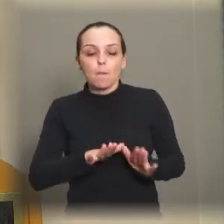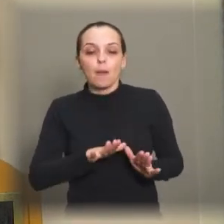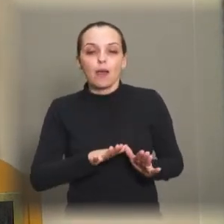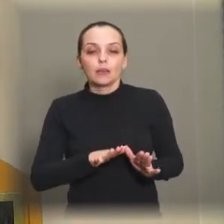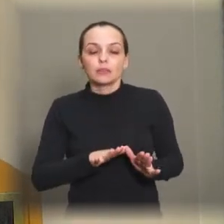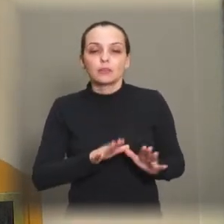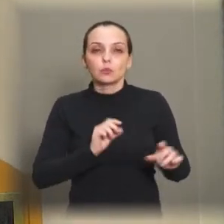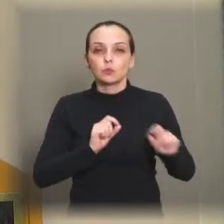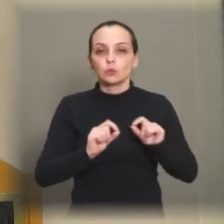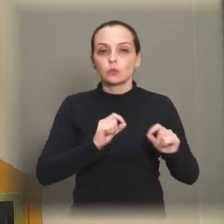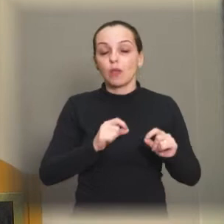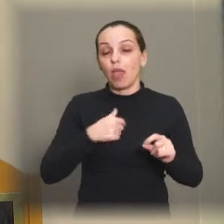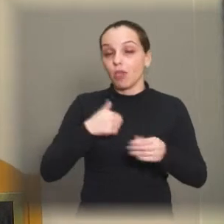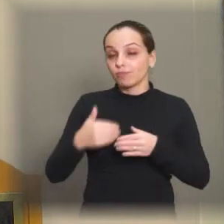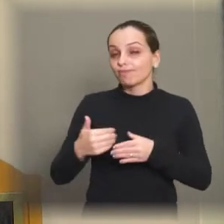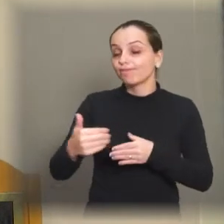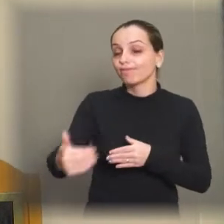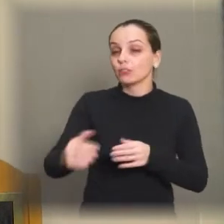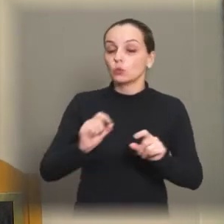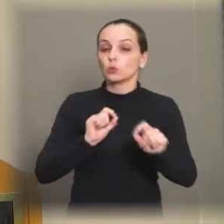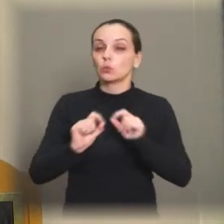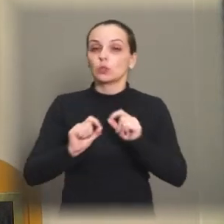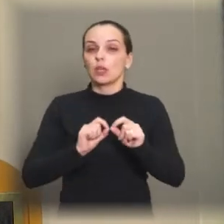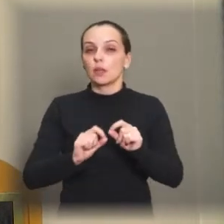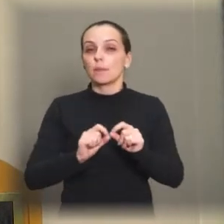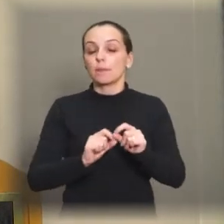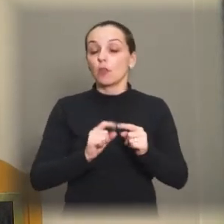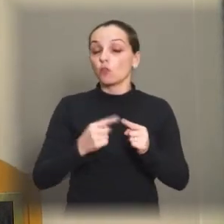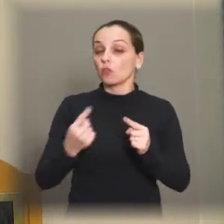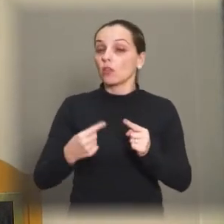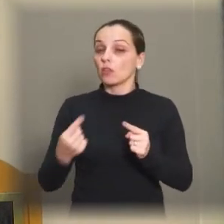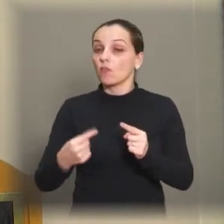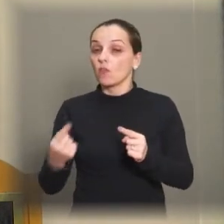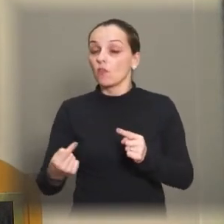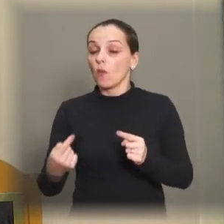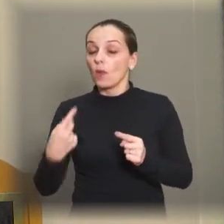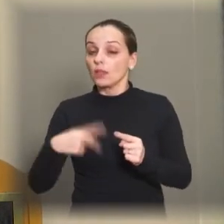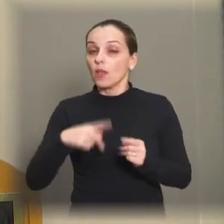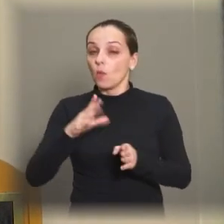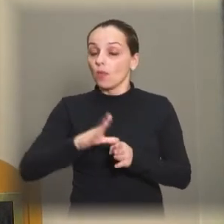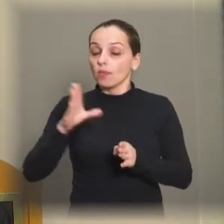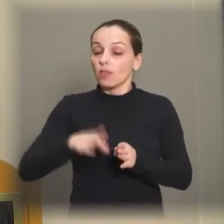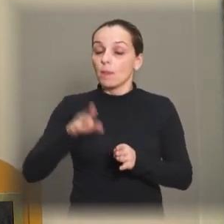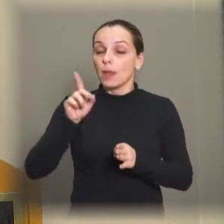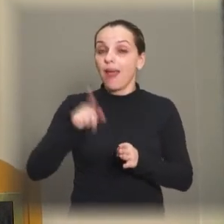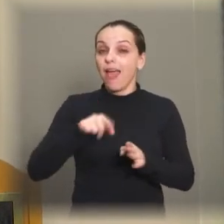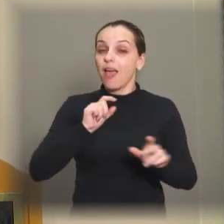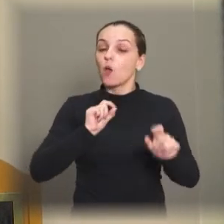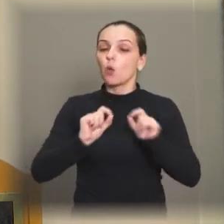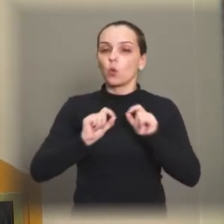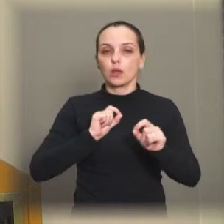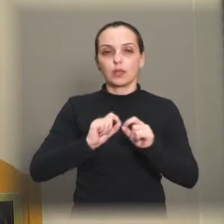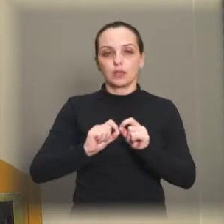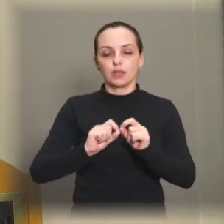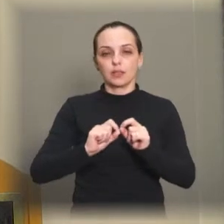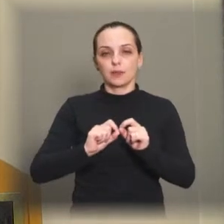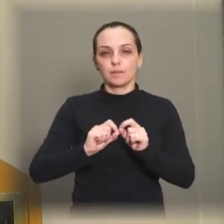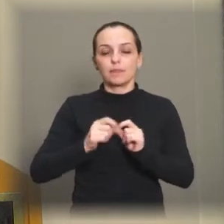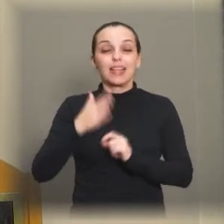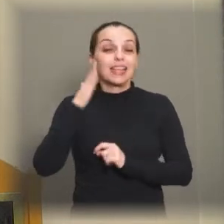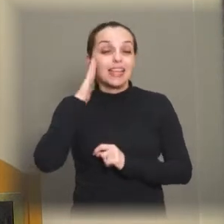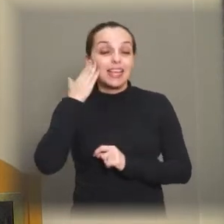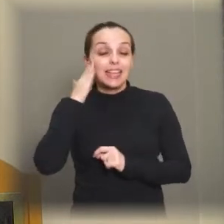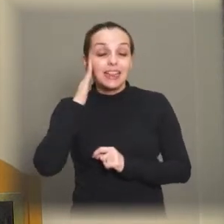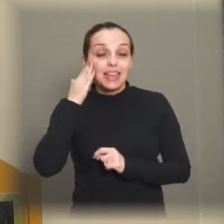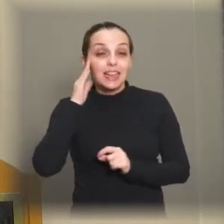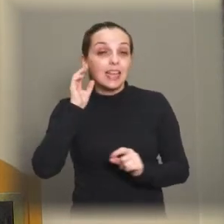inclusive, eu vou um pouquinho mais além, o meu grande desafio no legislativo nos últimos meses tem sido compreender